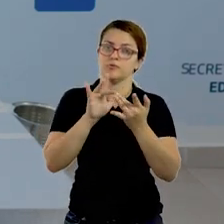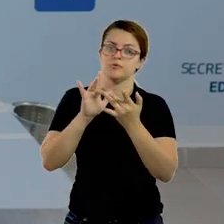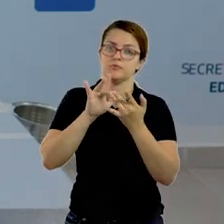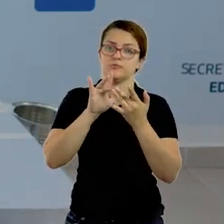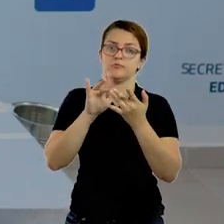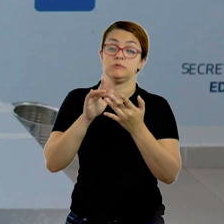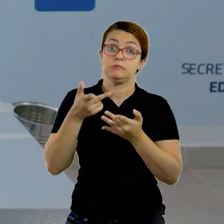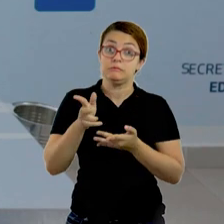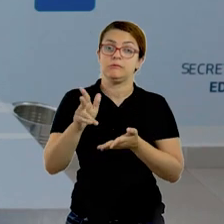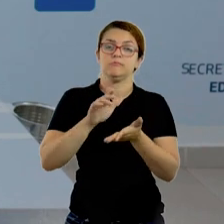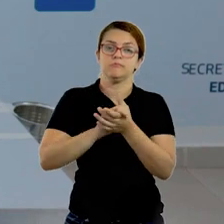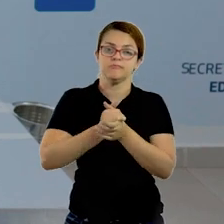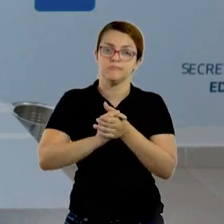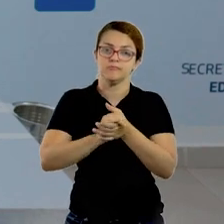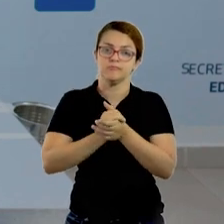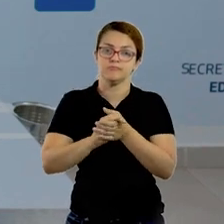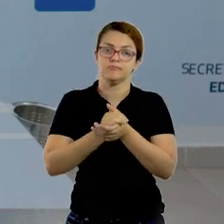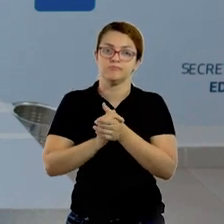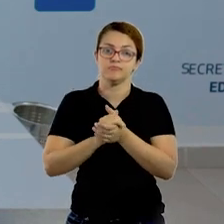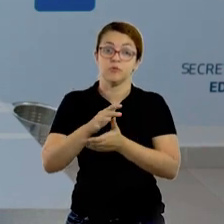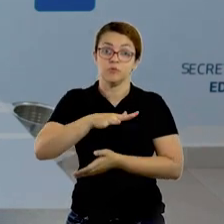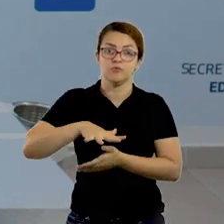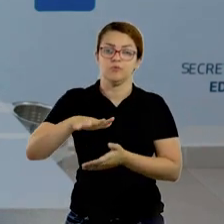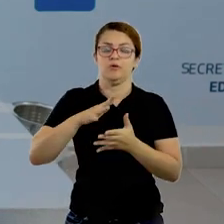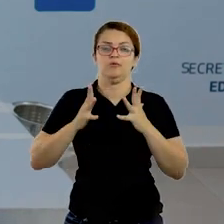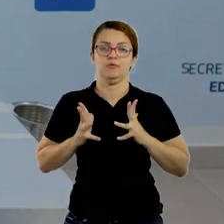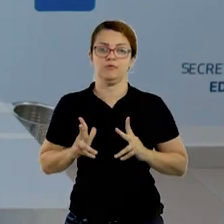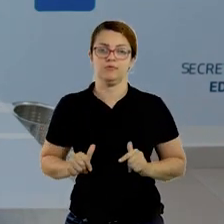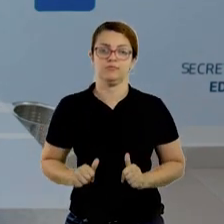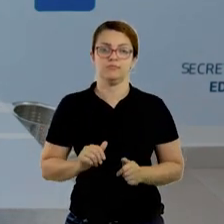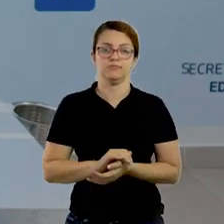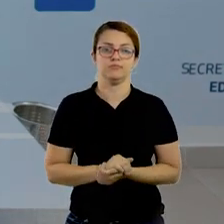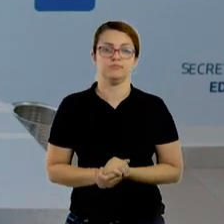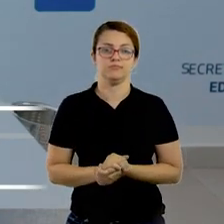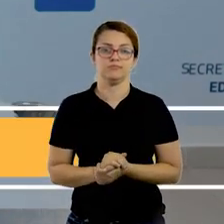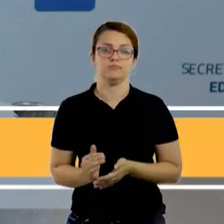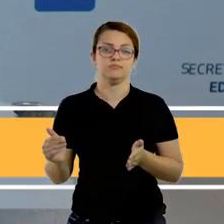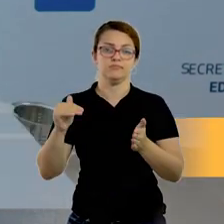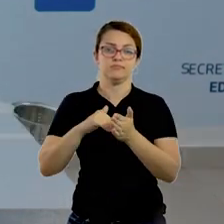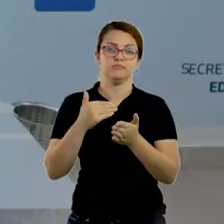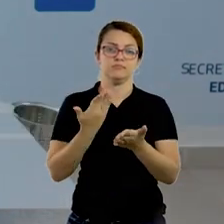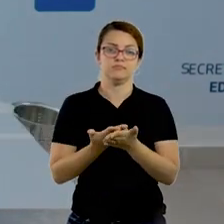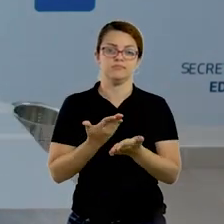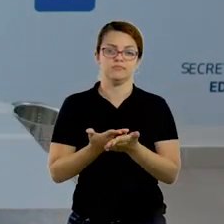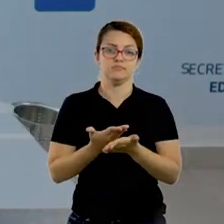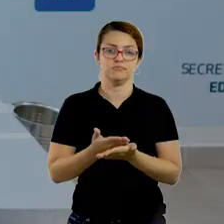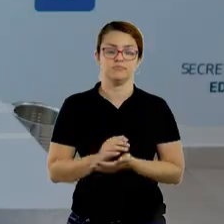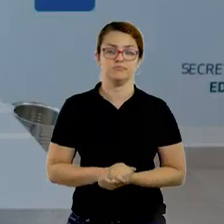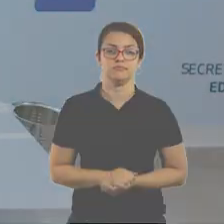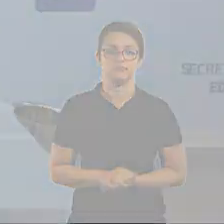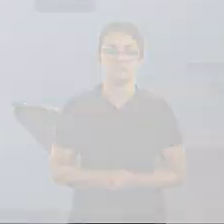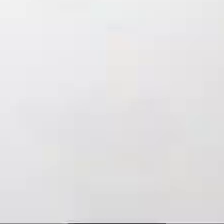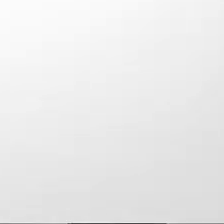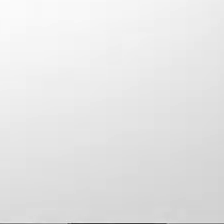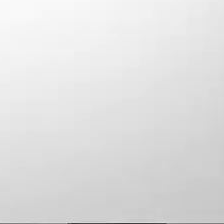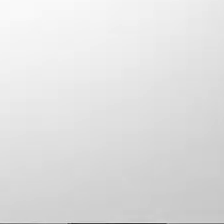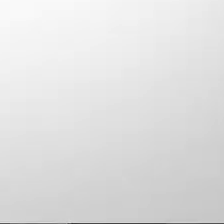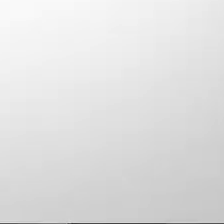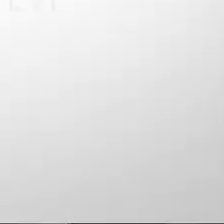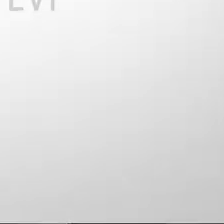material, lavem sempre as mãos e mantenham o ambiente bem higienizado, ok? Então, até a próxima. Fim com Deus!